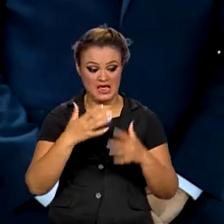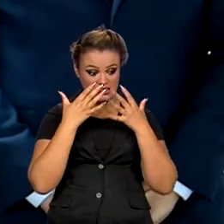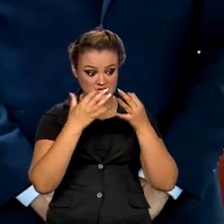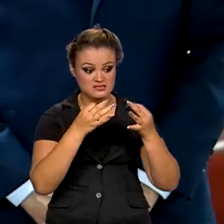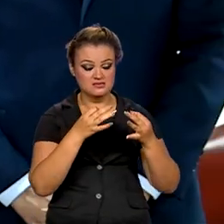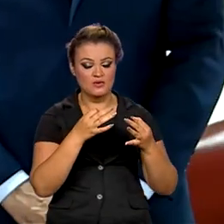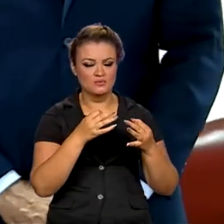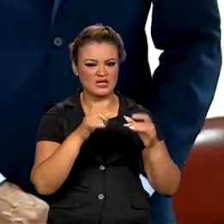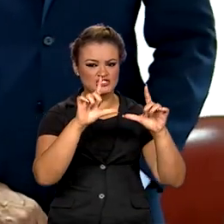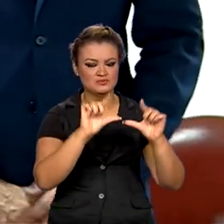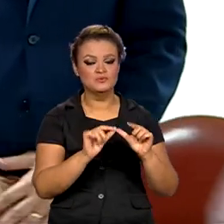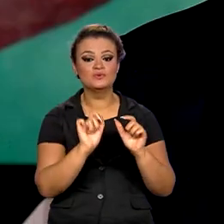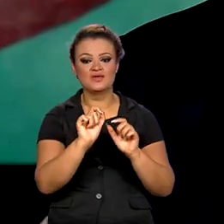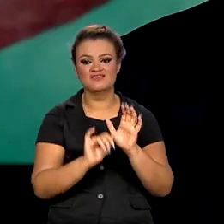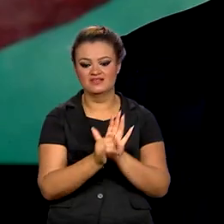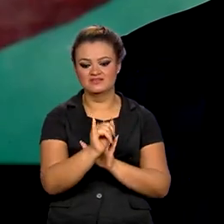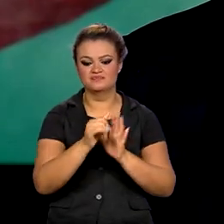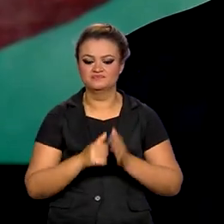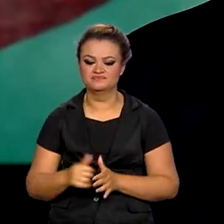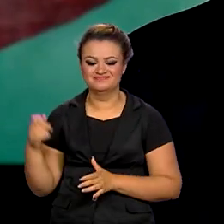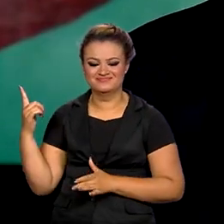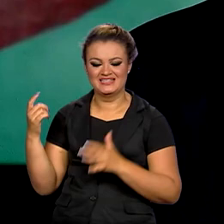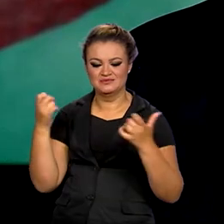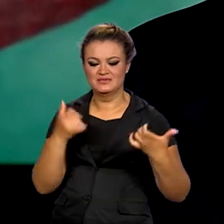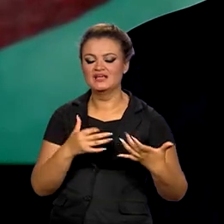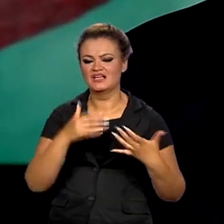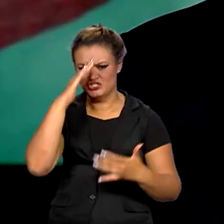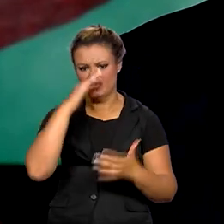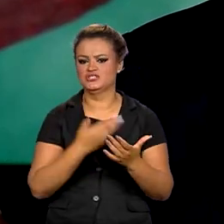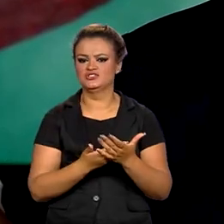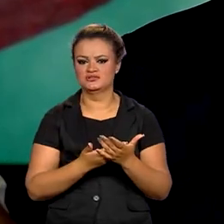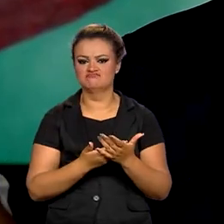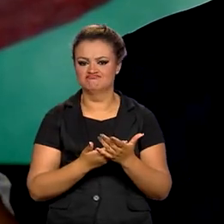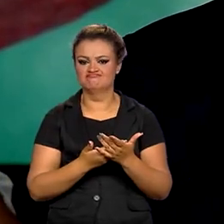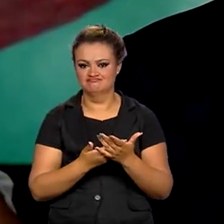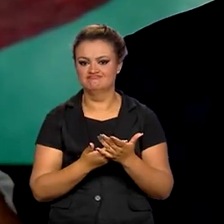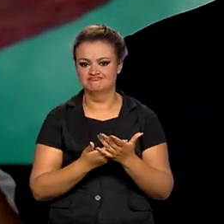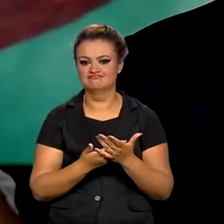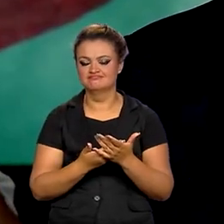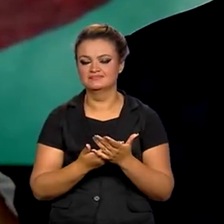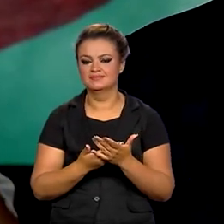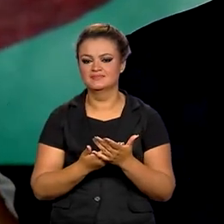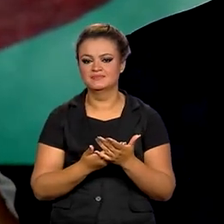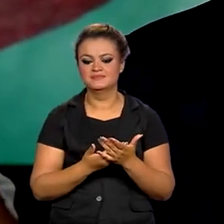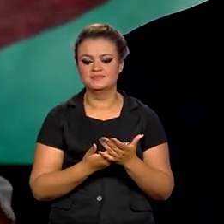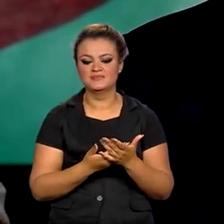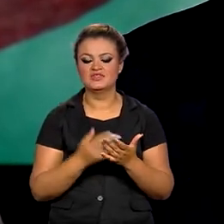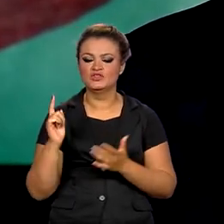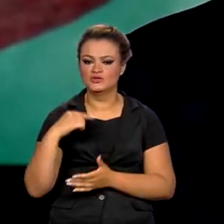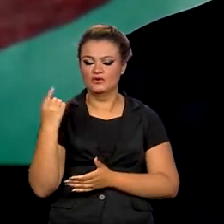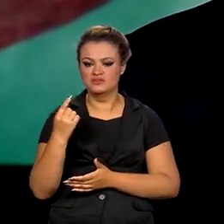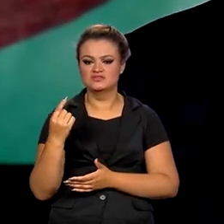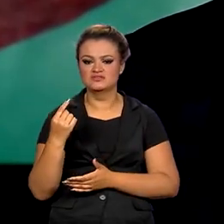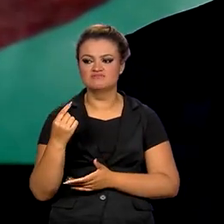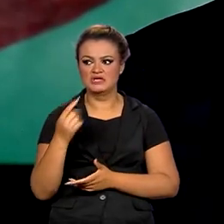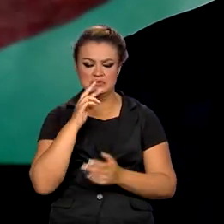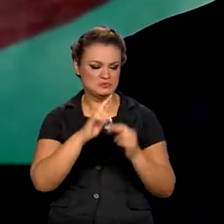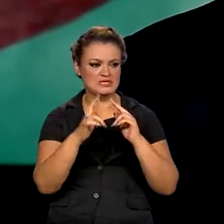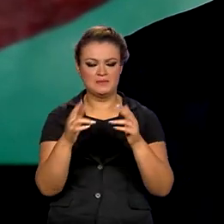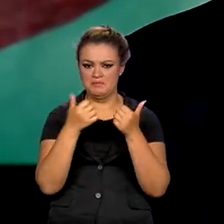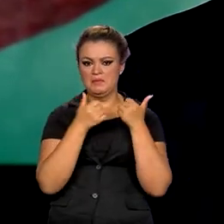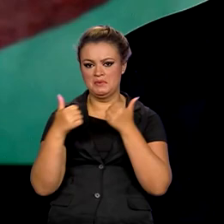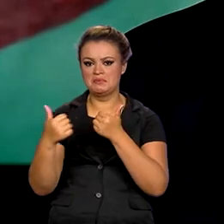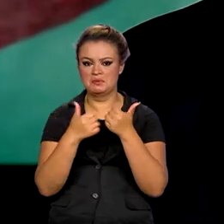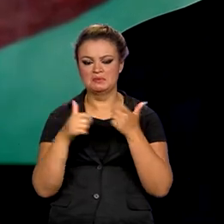reduzir a inflação. A nossa confiança é plena, que nós teremos um bom resultado,